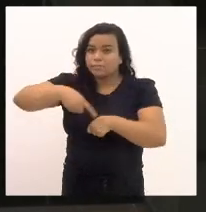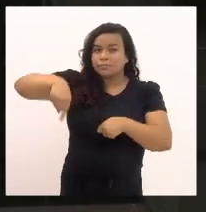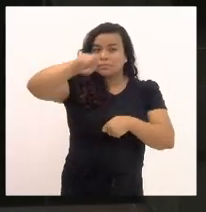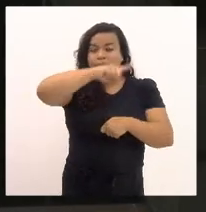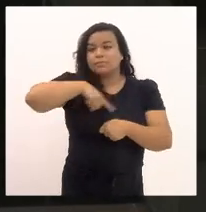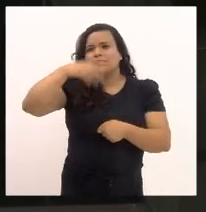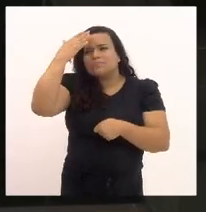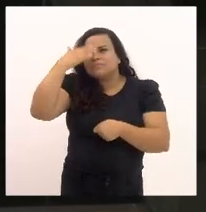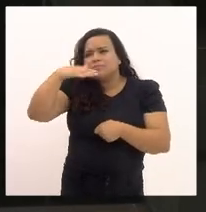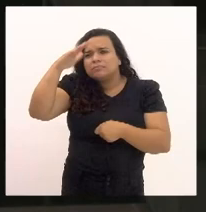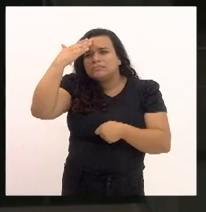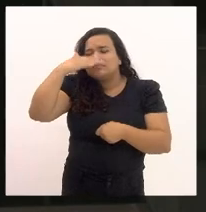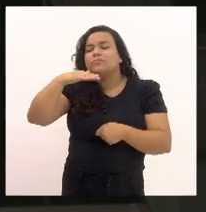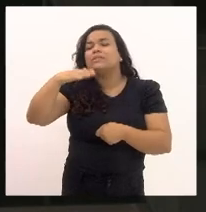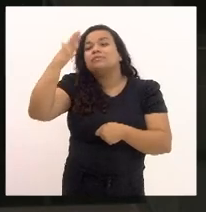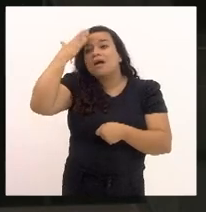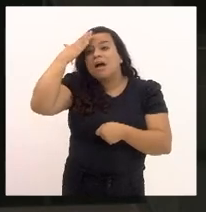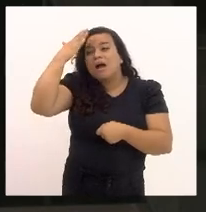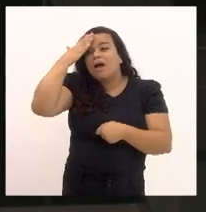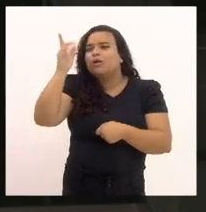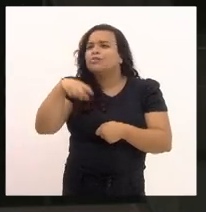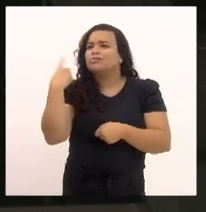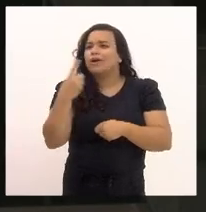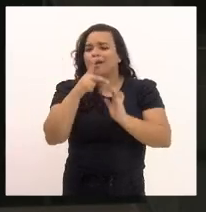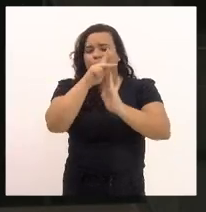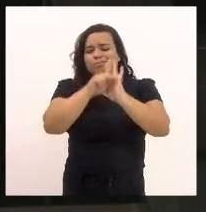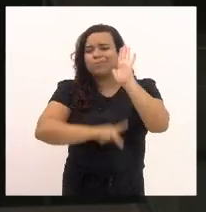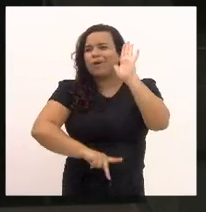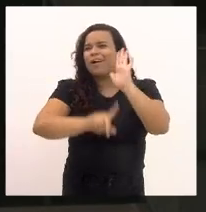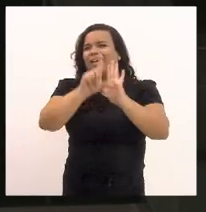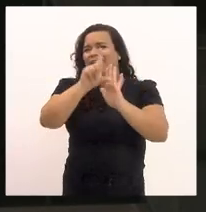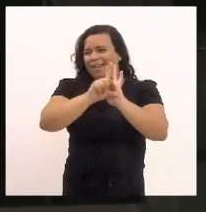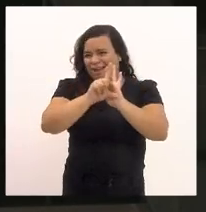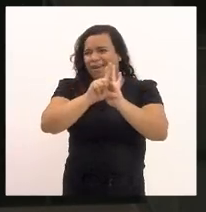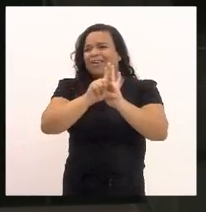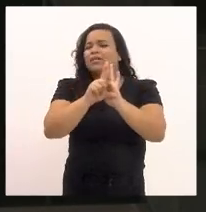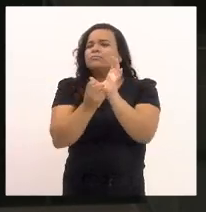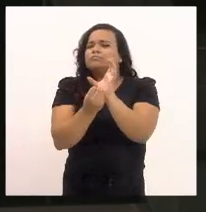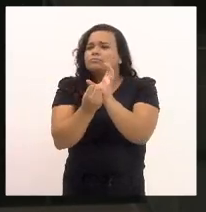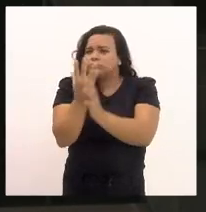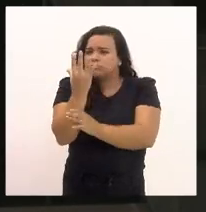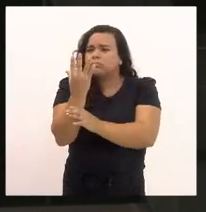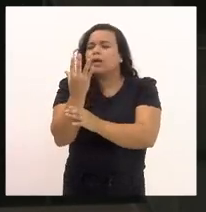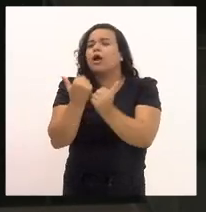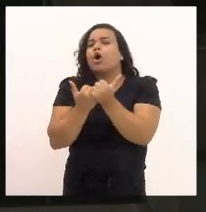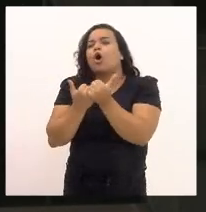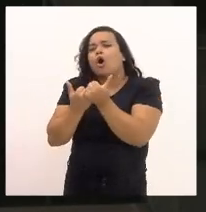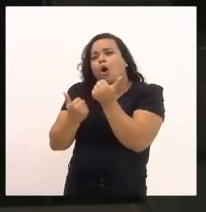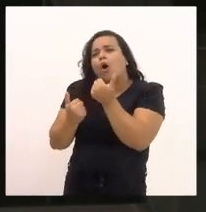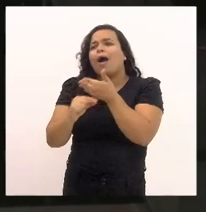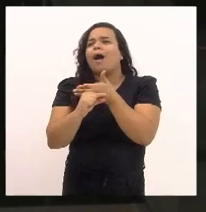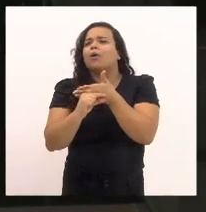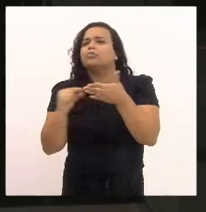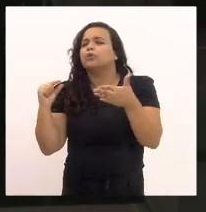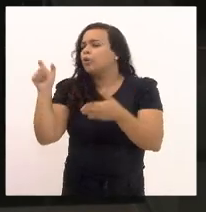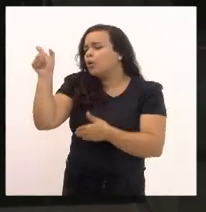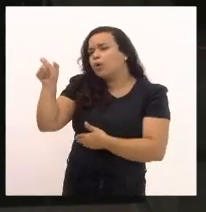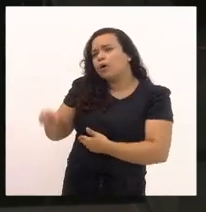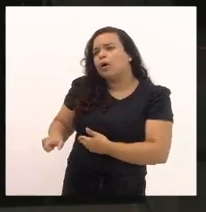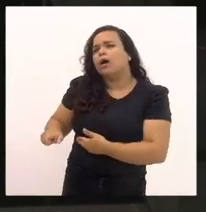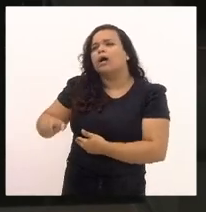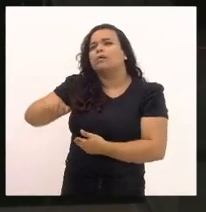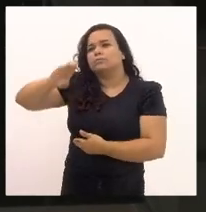que a gente fez esse projeto de lei, aí tive com a autoria, inclusive, do subtenente Bernardo,